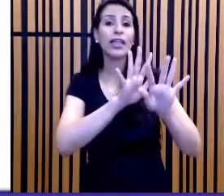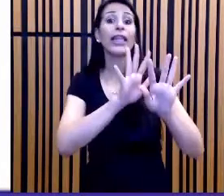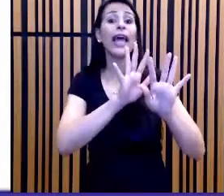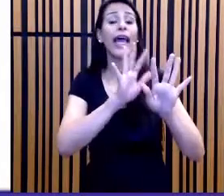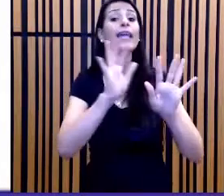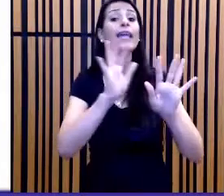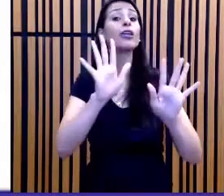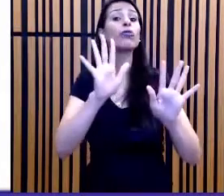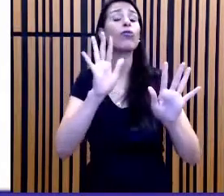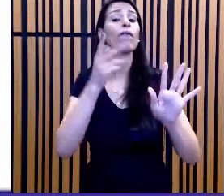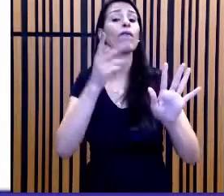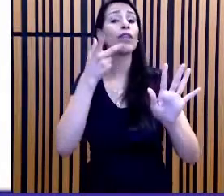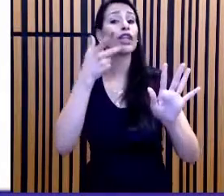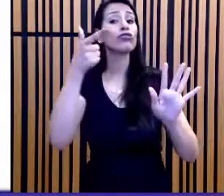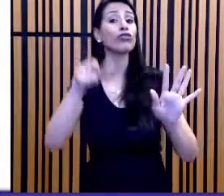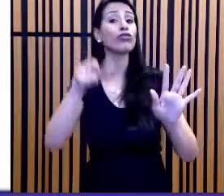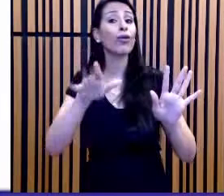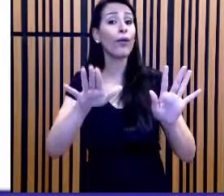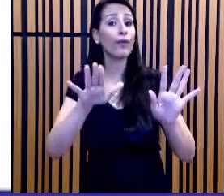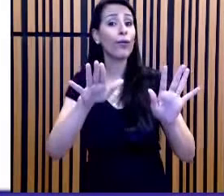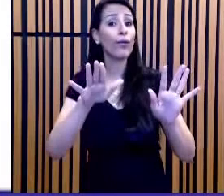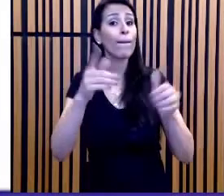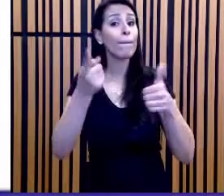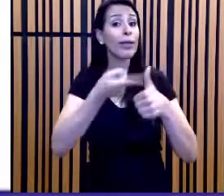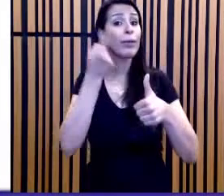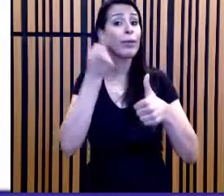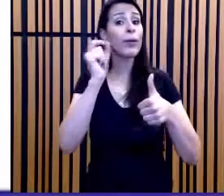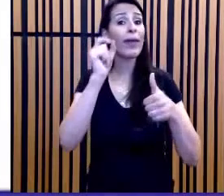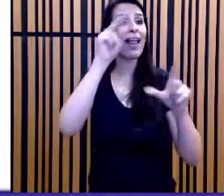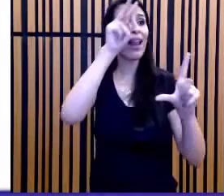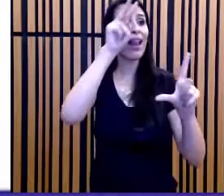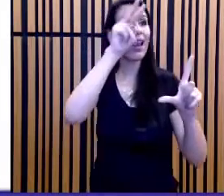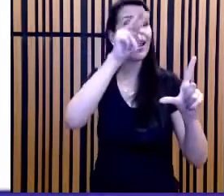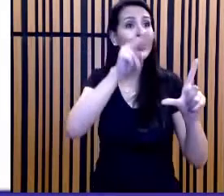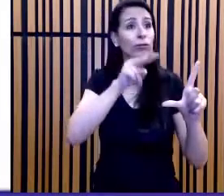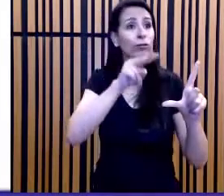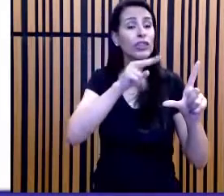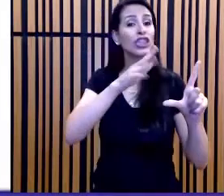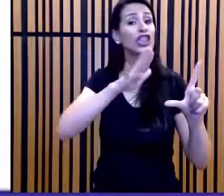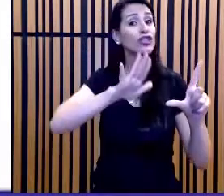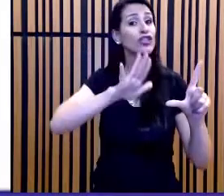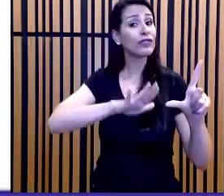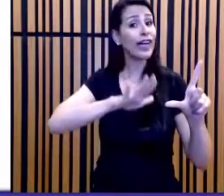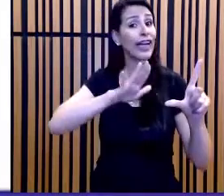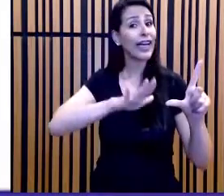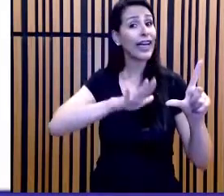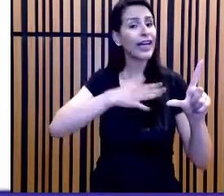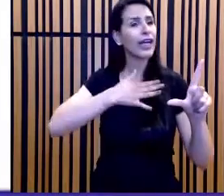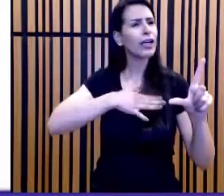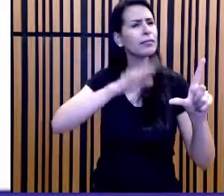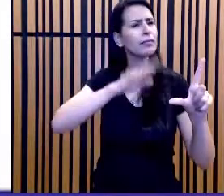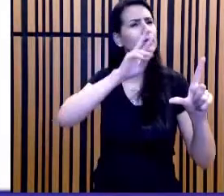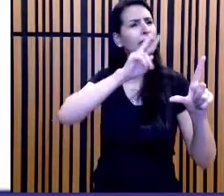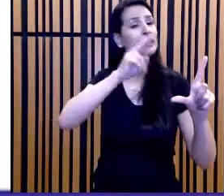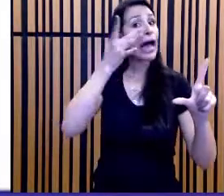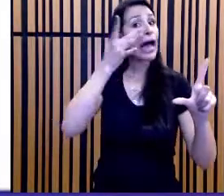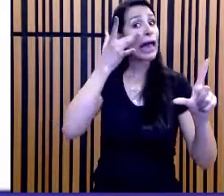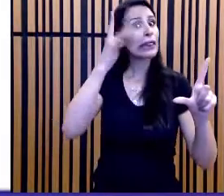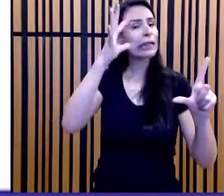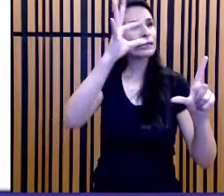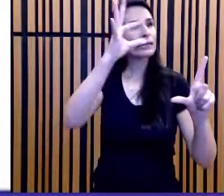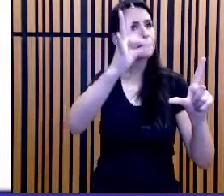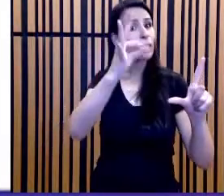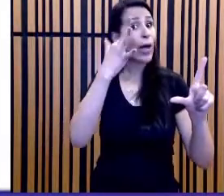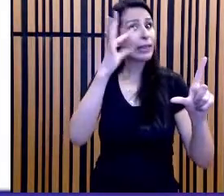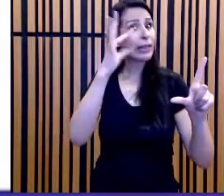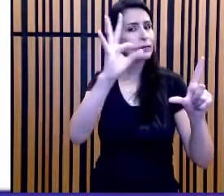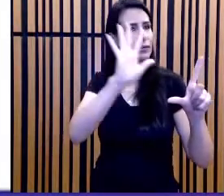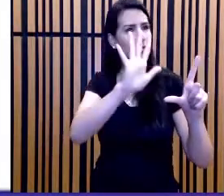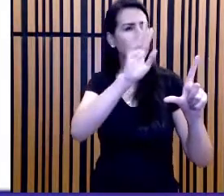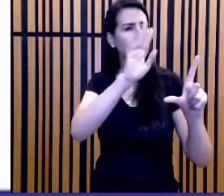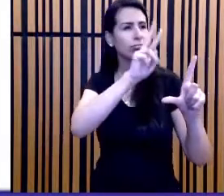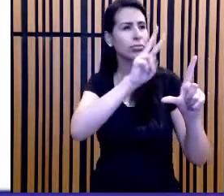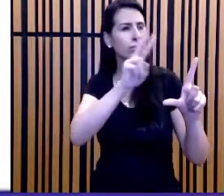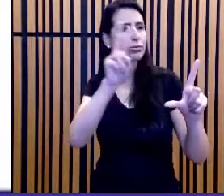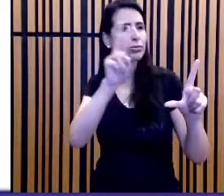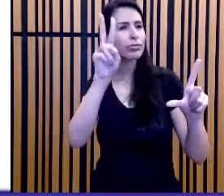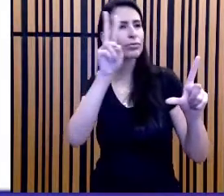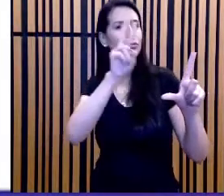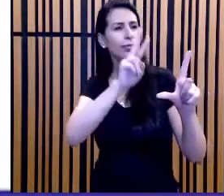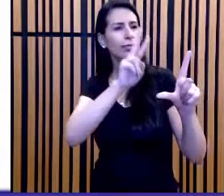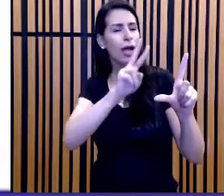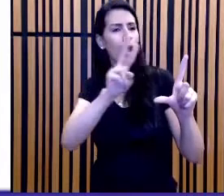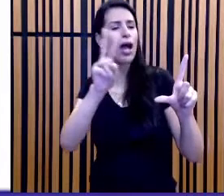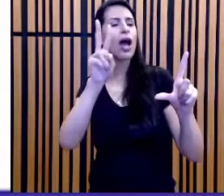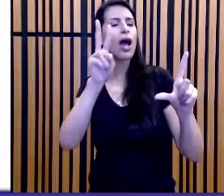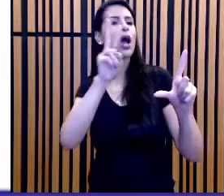uma primeira leitura cuidadosa, maximizar a probabilidade de você acertar, de fato, quais são